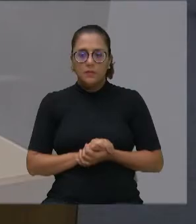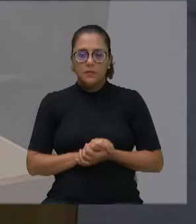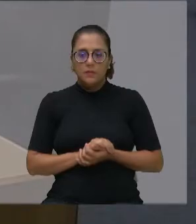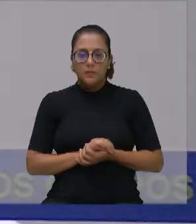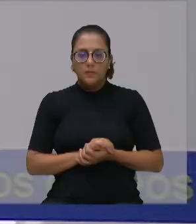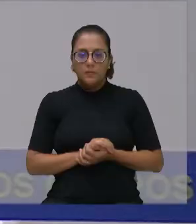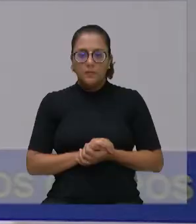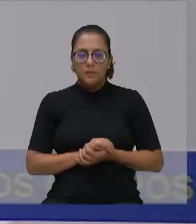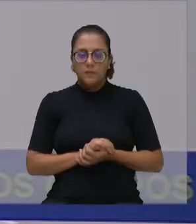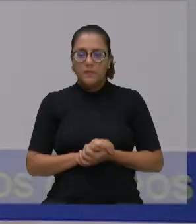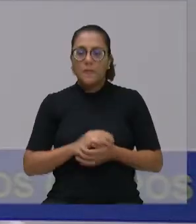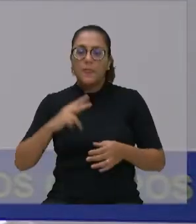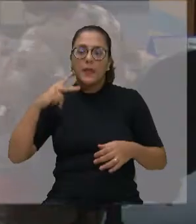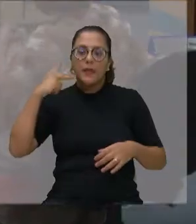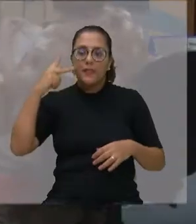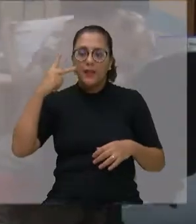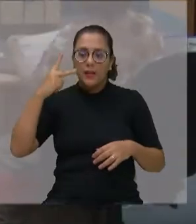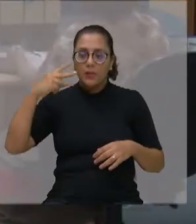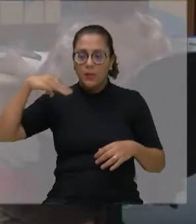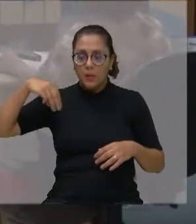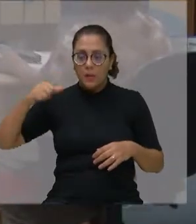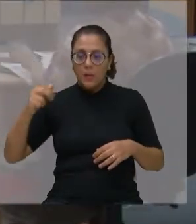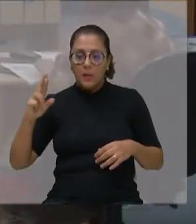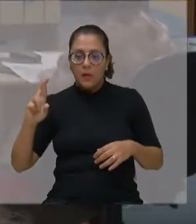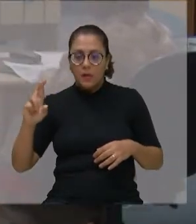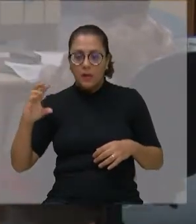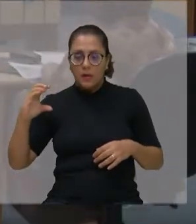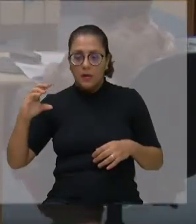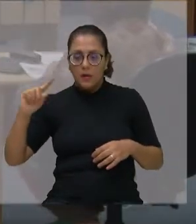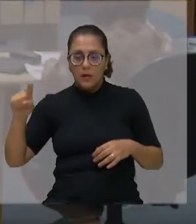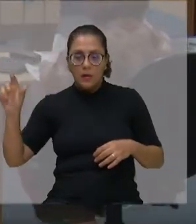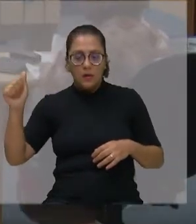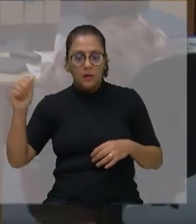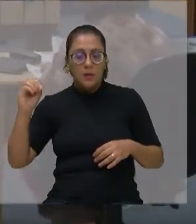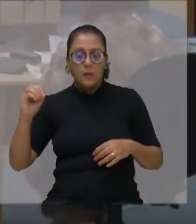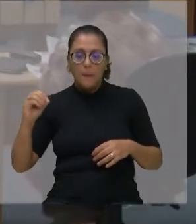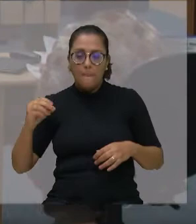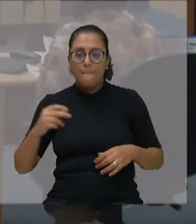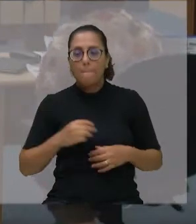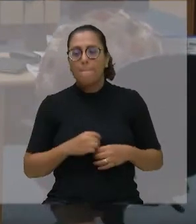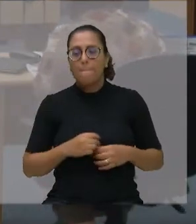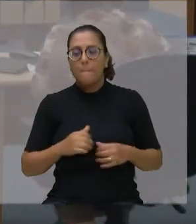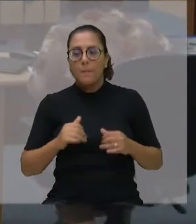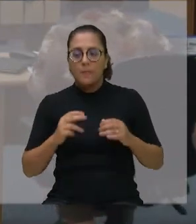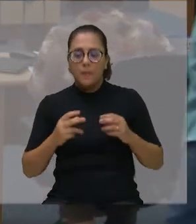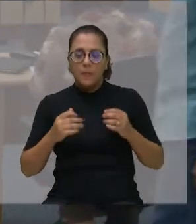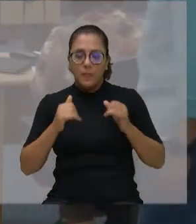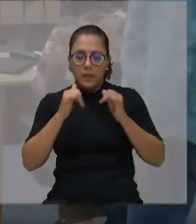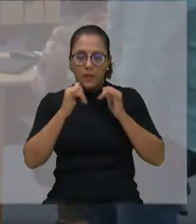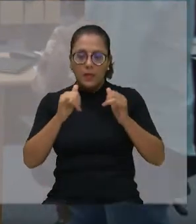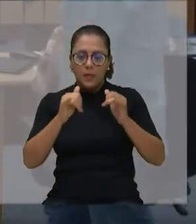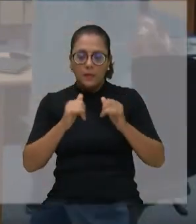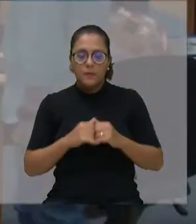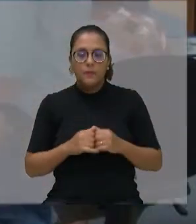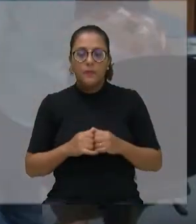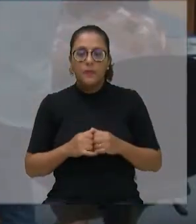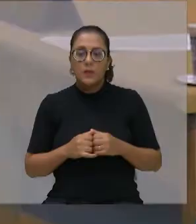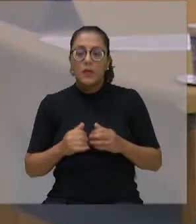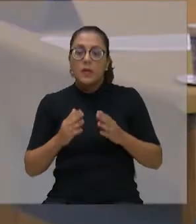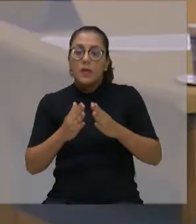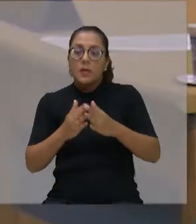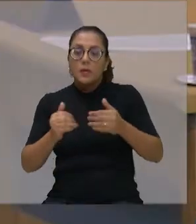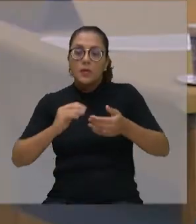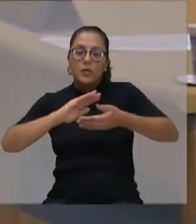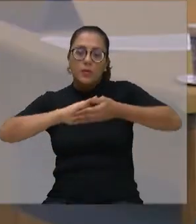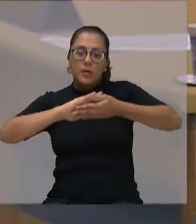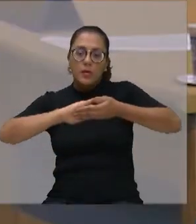Com a palavra, o vereador Marcona, cadê via? Senhor presidente, pedi um minuto de silêncio para a senhora Gabriela